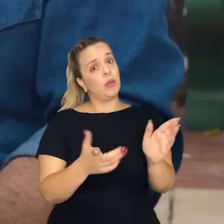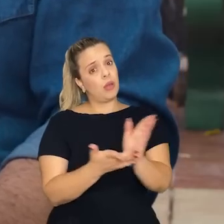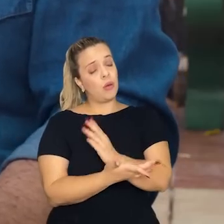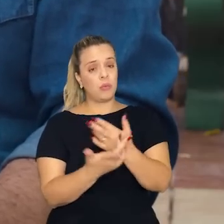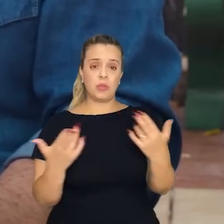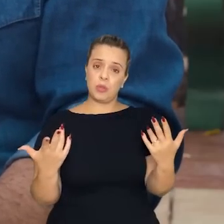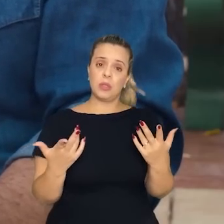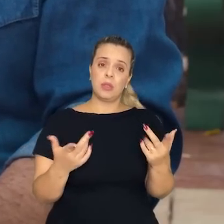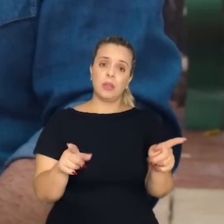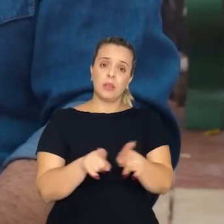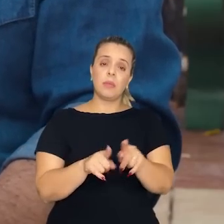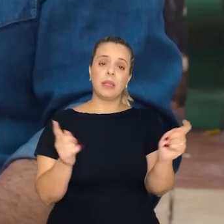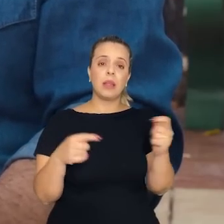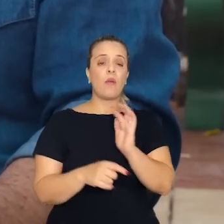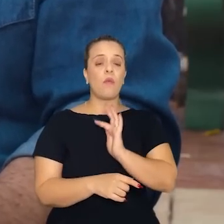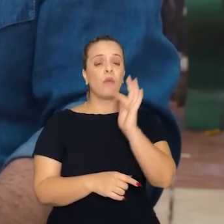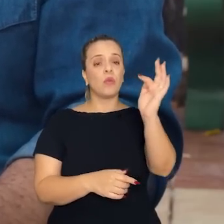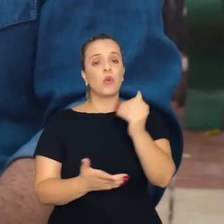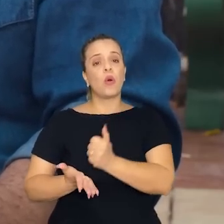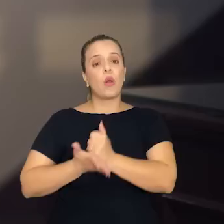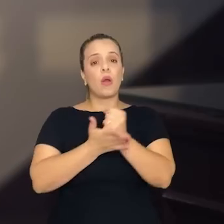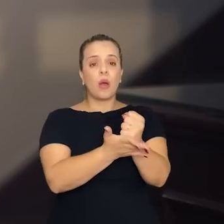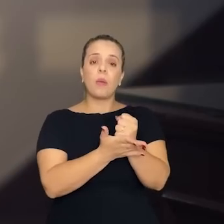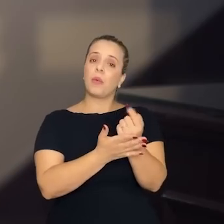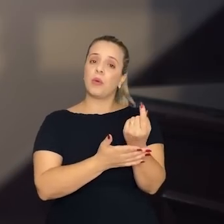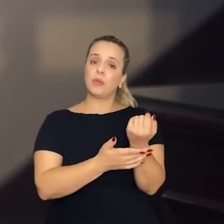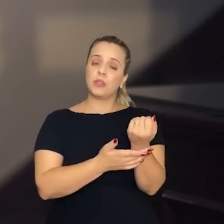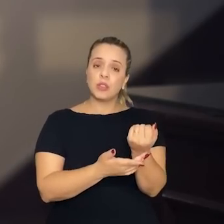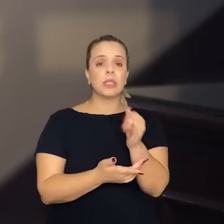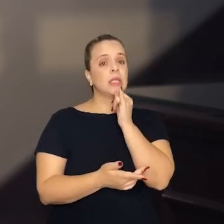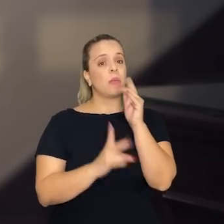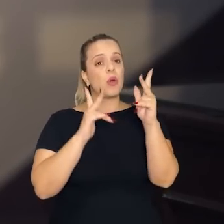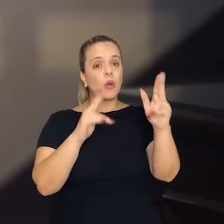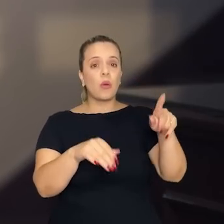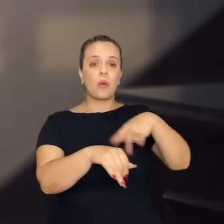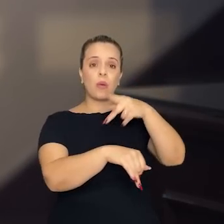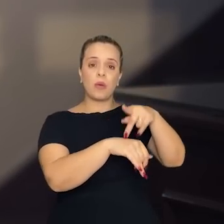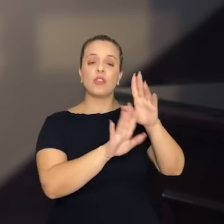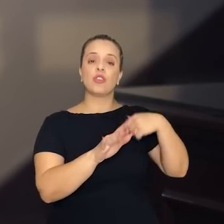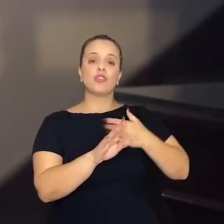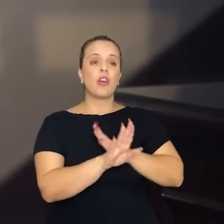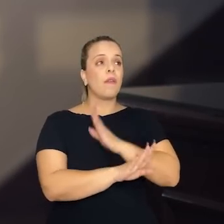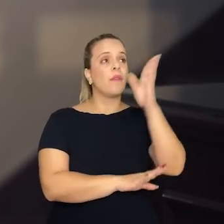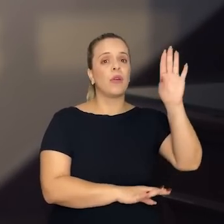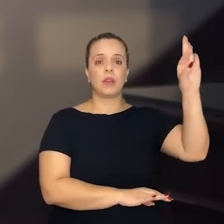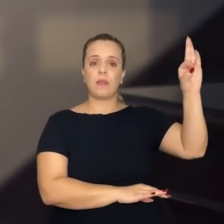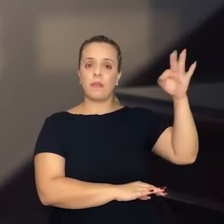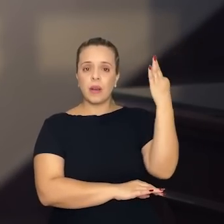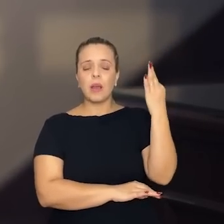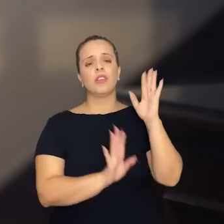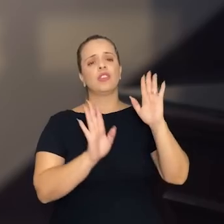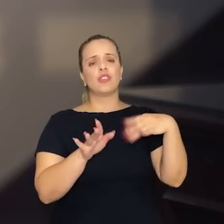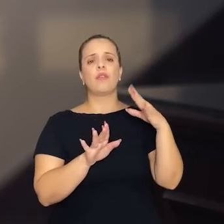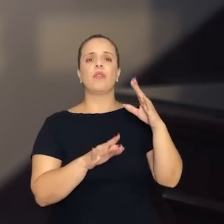inclusive, aporte financeiro dentro desse conjunto. Estive na França, estive na Espanha, estive em Portugal